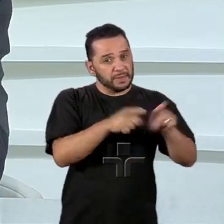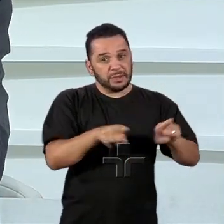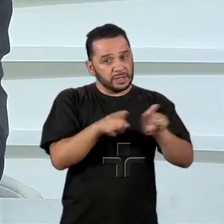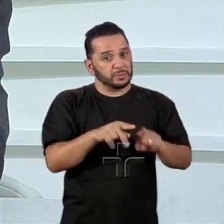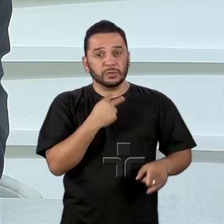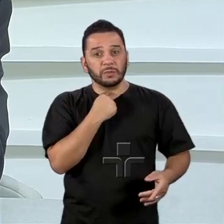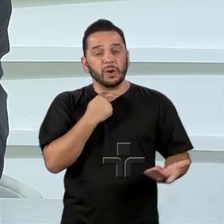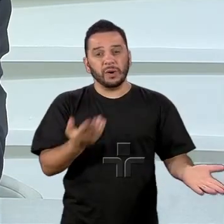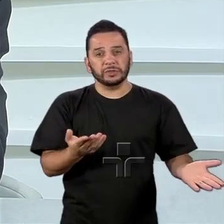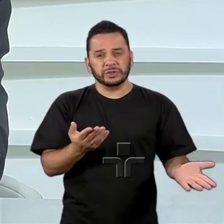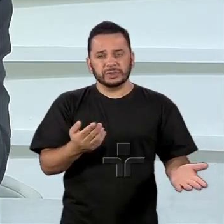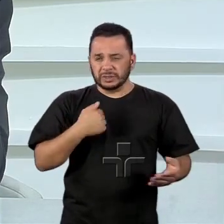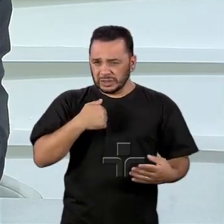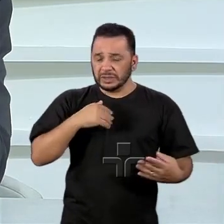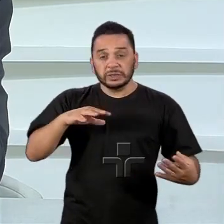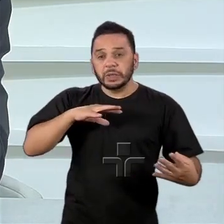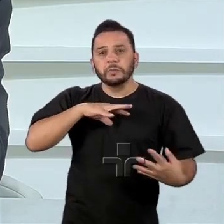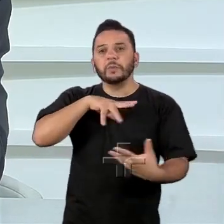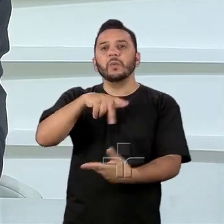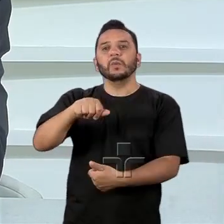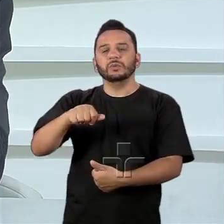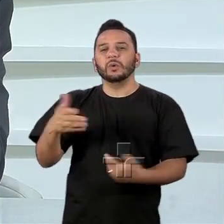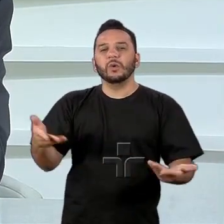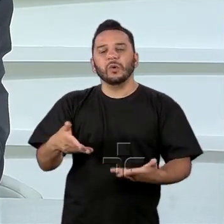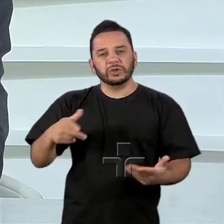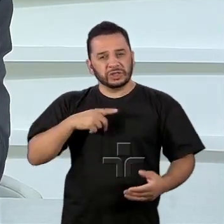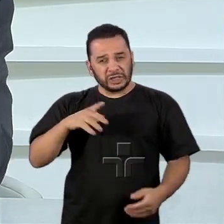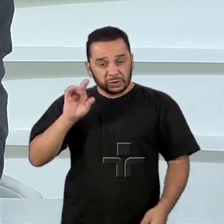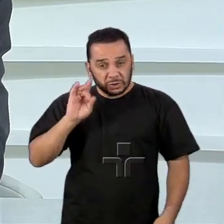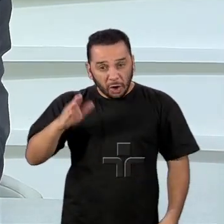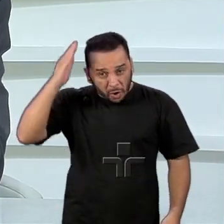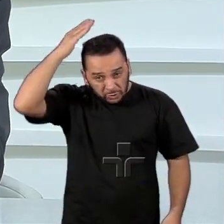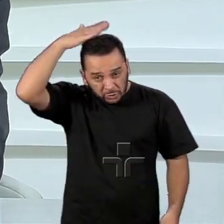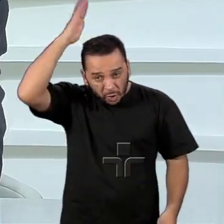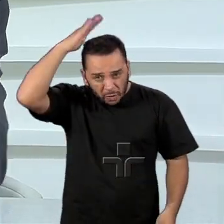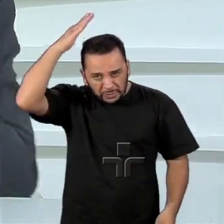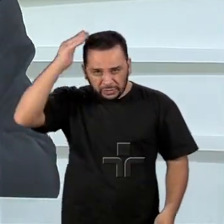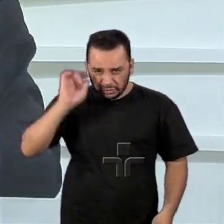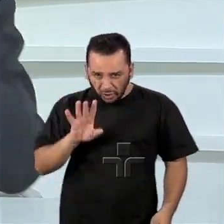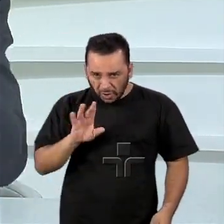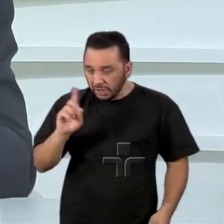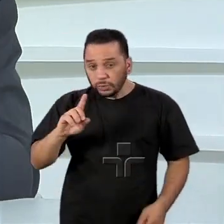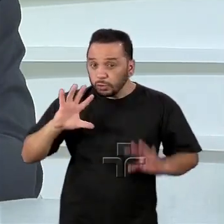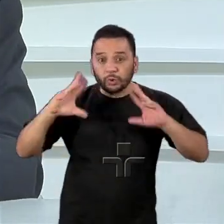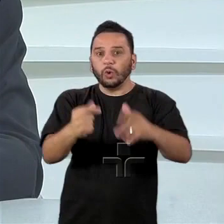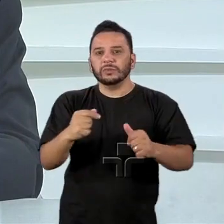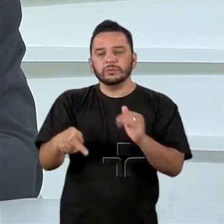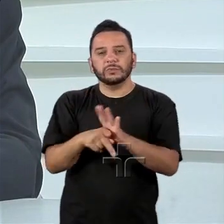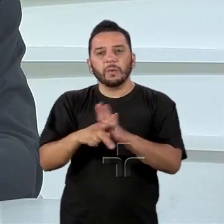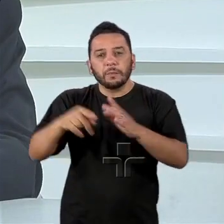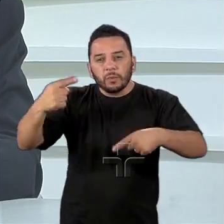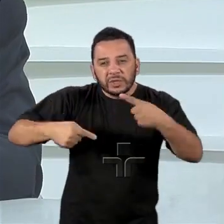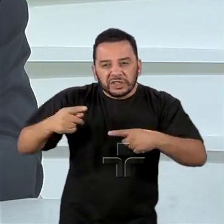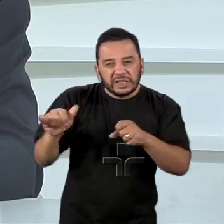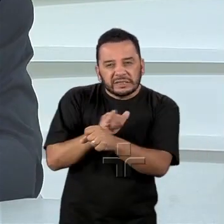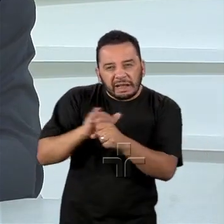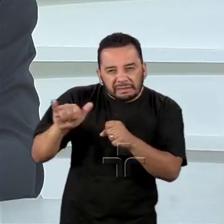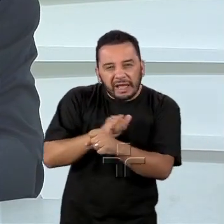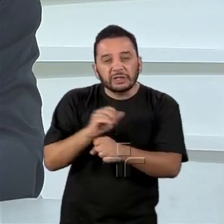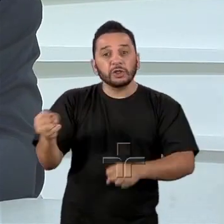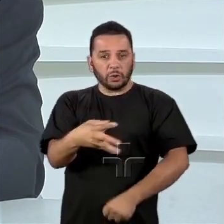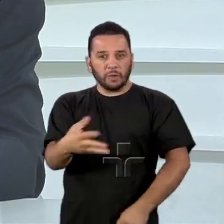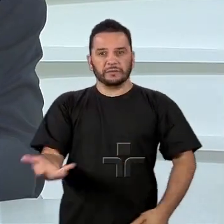não é só o Trump. Todos estão formulando políticas, estratégias para entrar nessa disputa. Existe